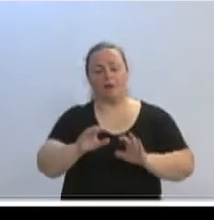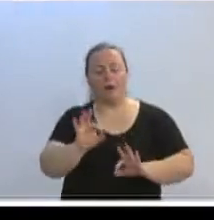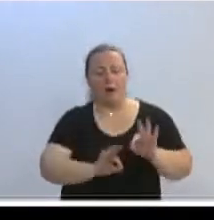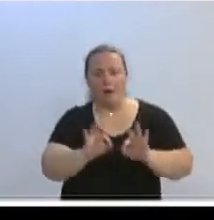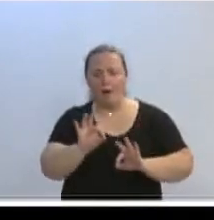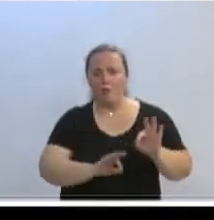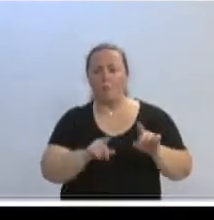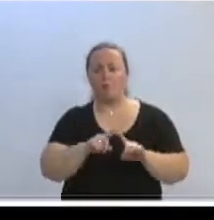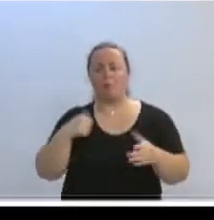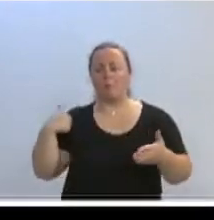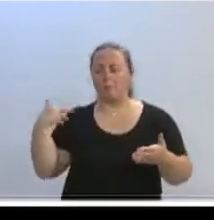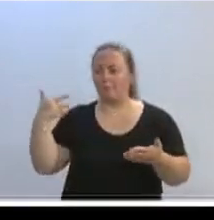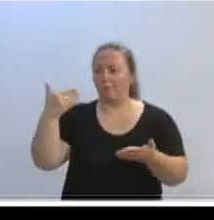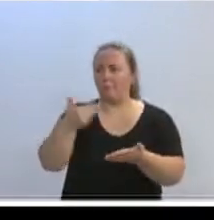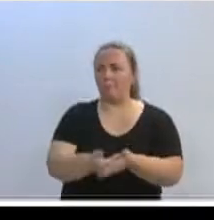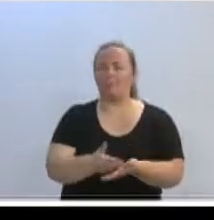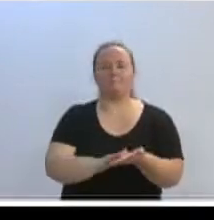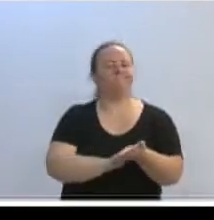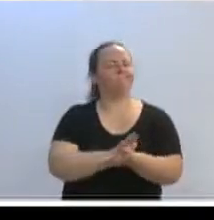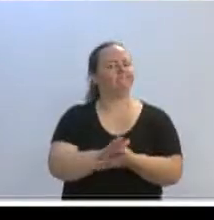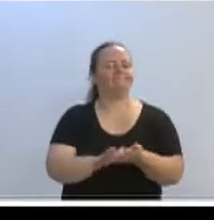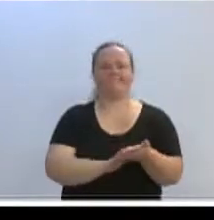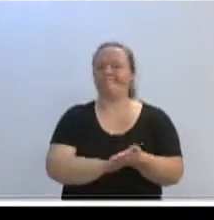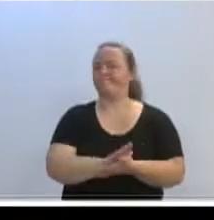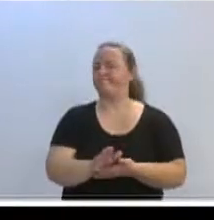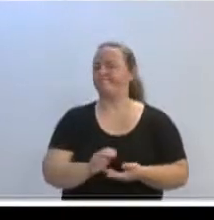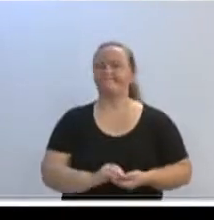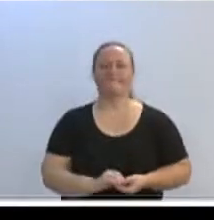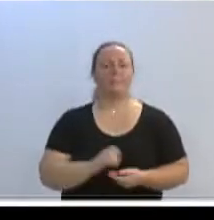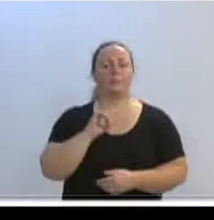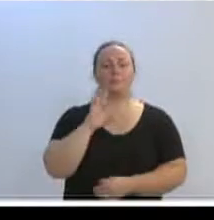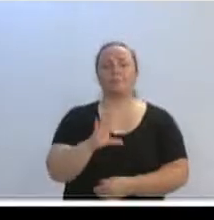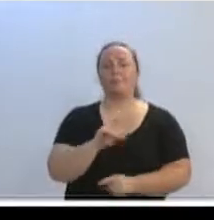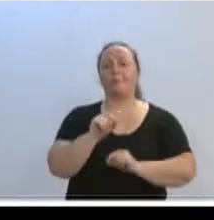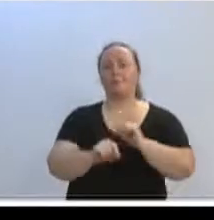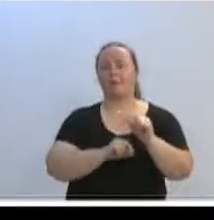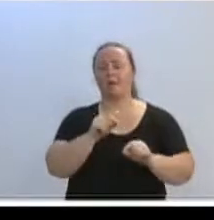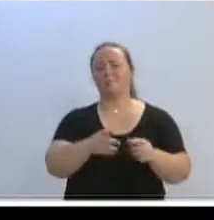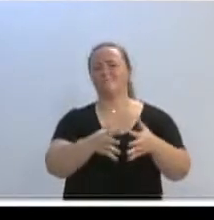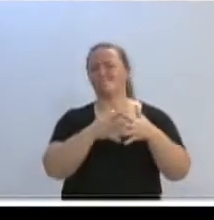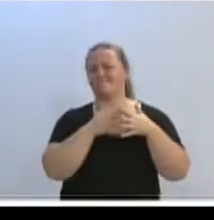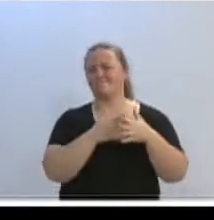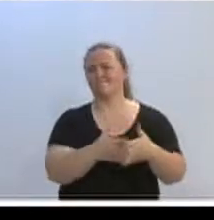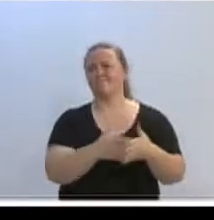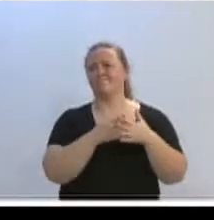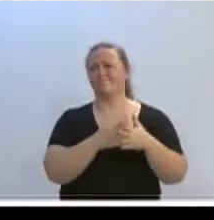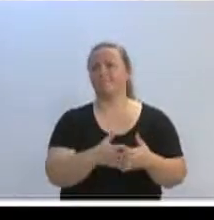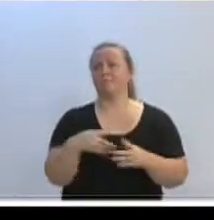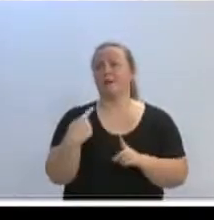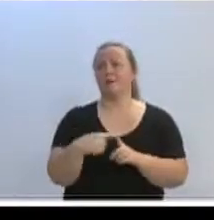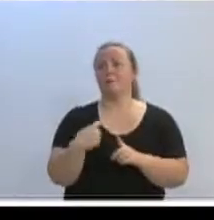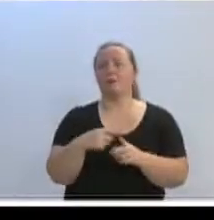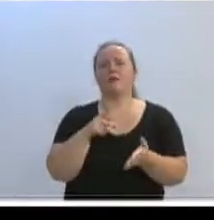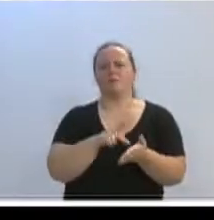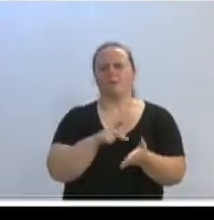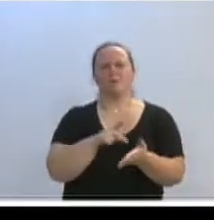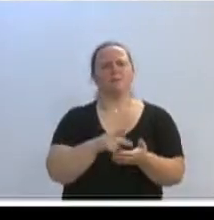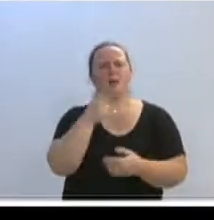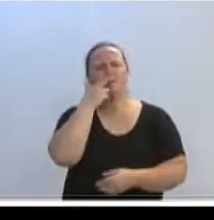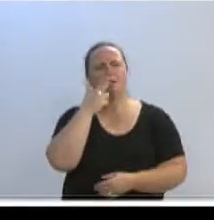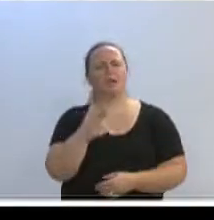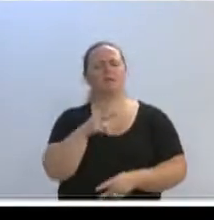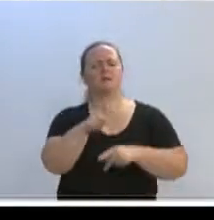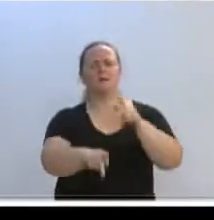mas até agora não saiu nada do papel. Só que é meio complicada a situação, porque nós já somos meio esquecidos pelo povo da